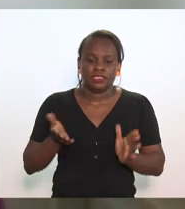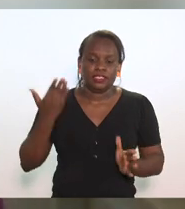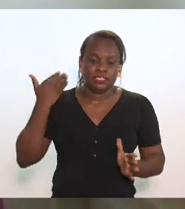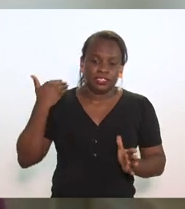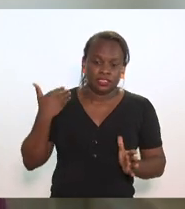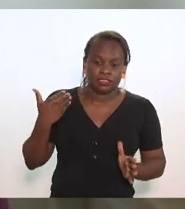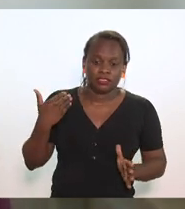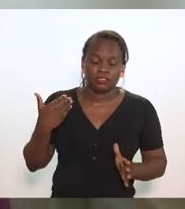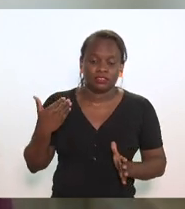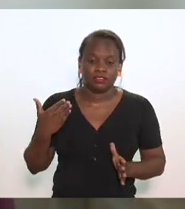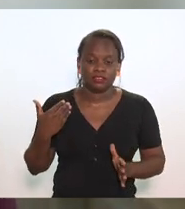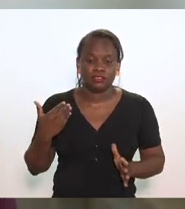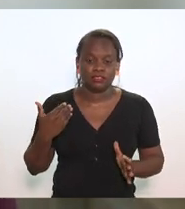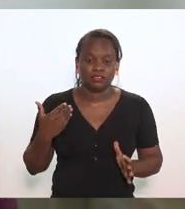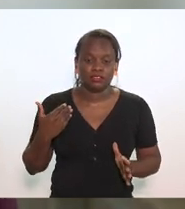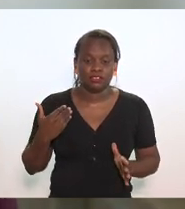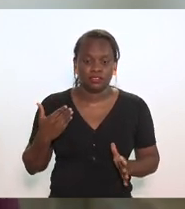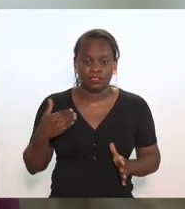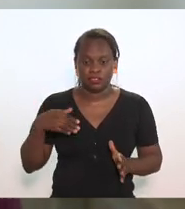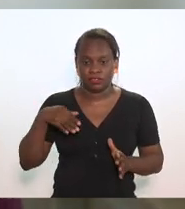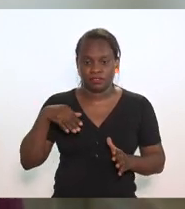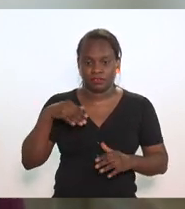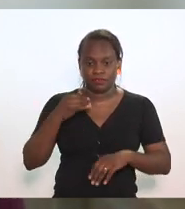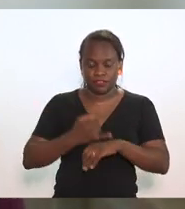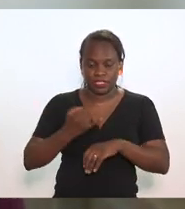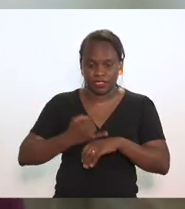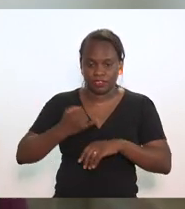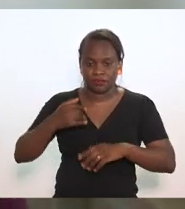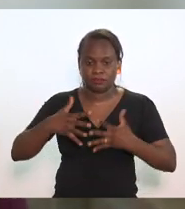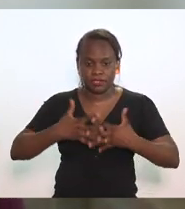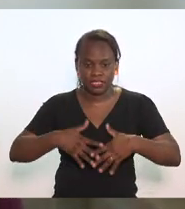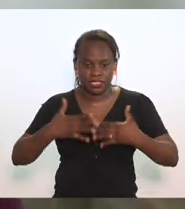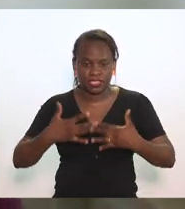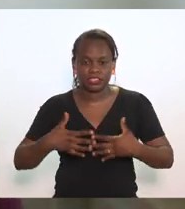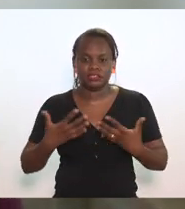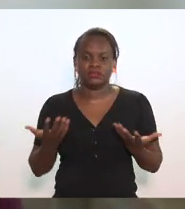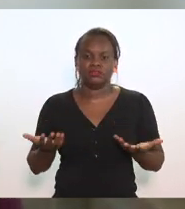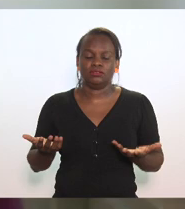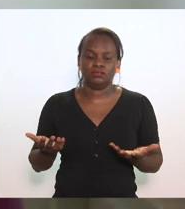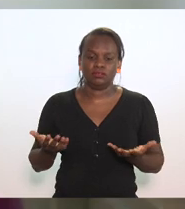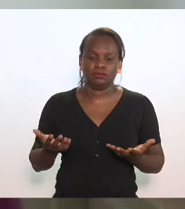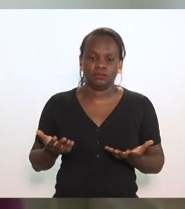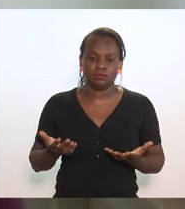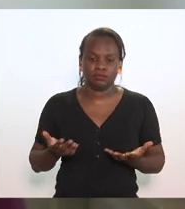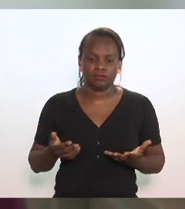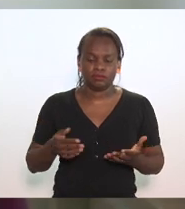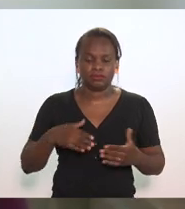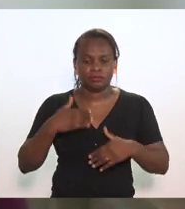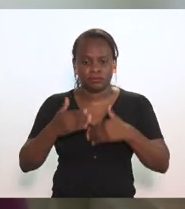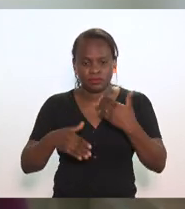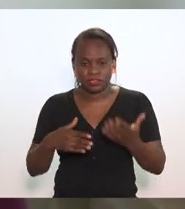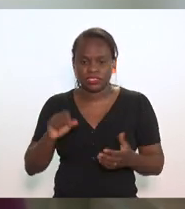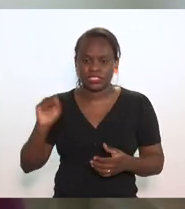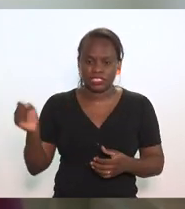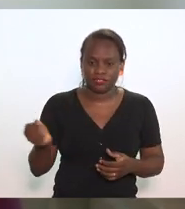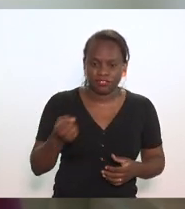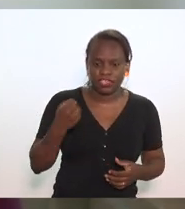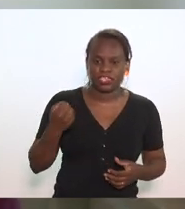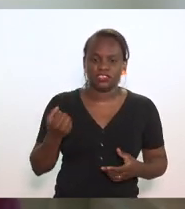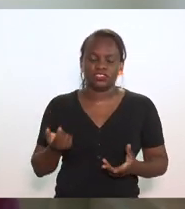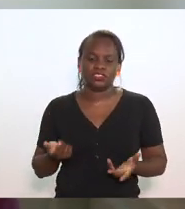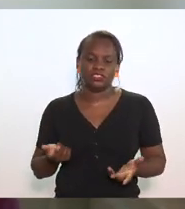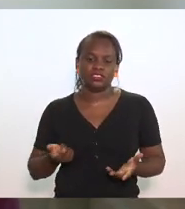do metal mecânico desde o metal mecânico passando por cervejaria